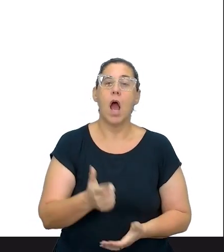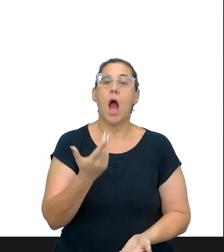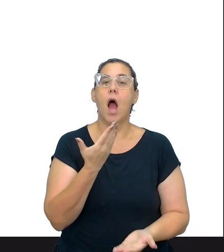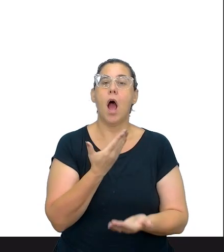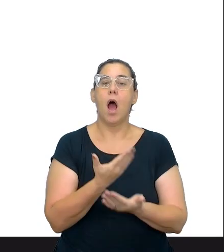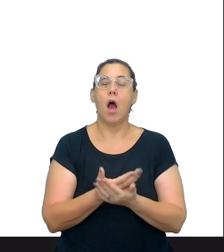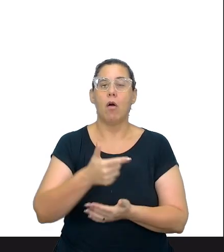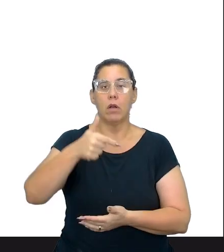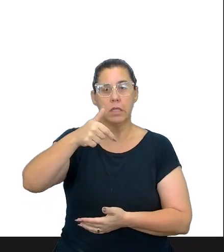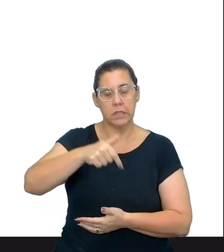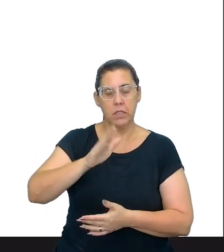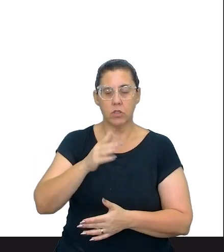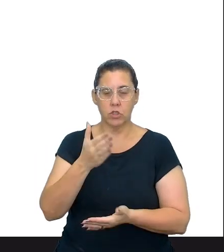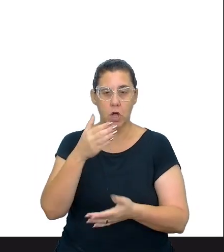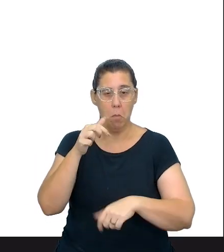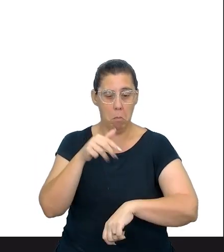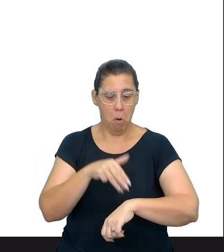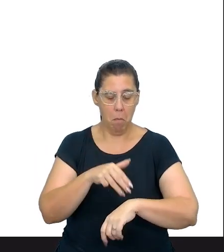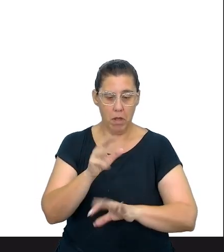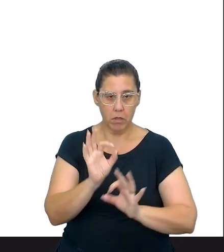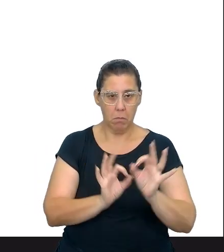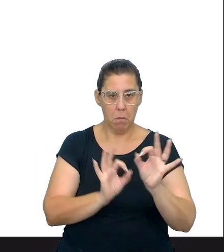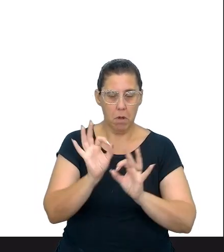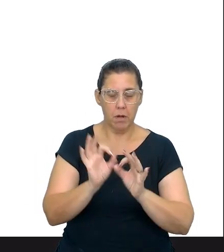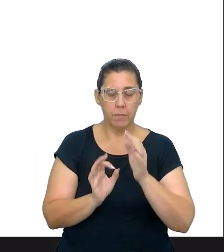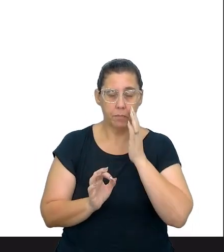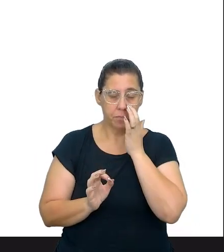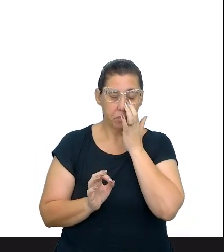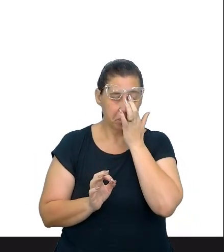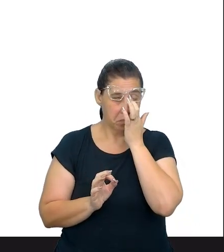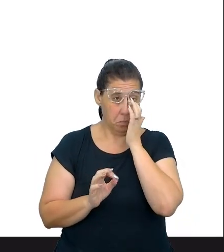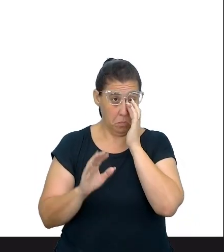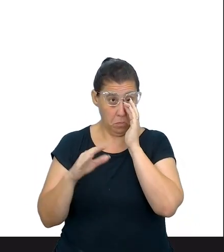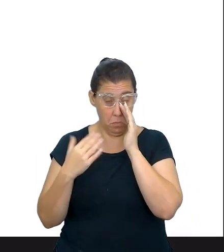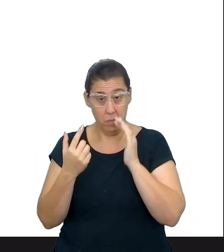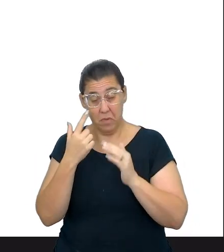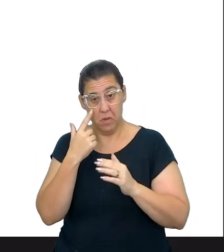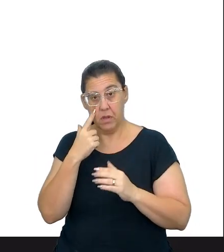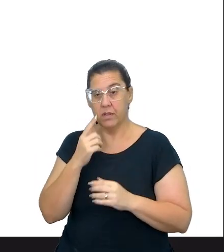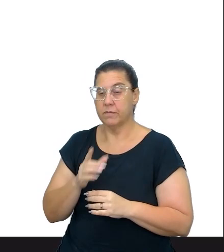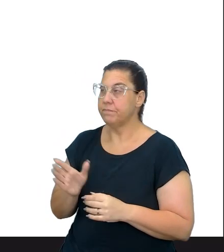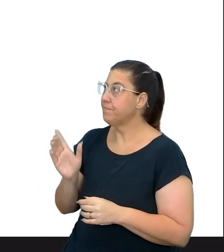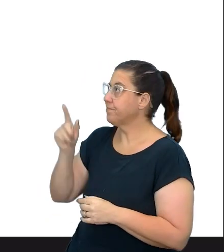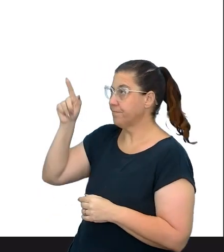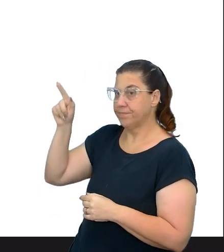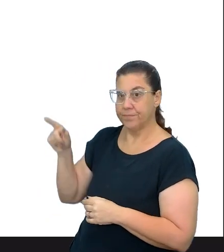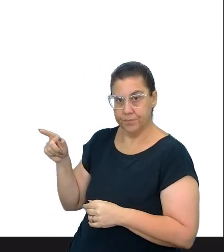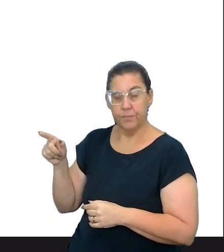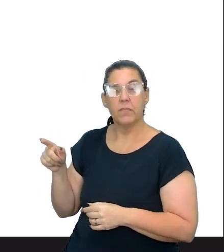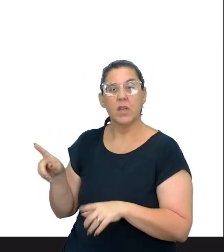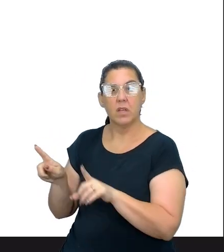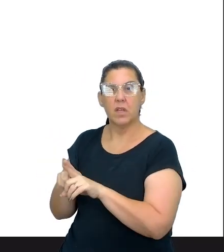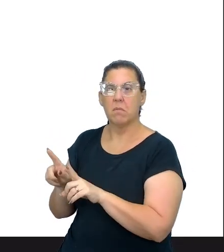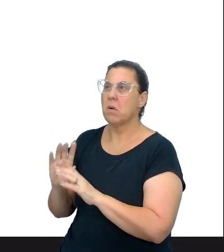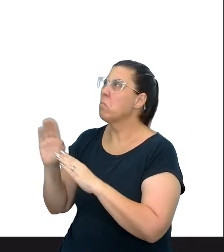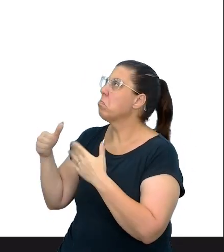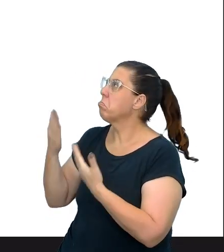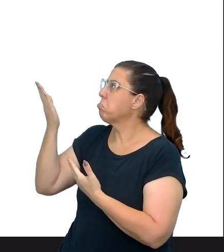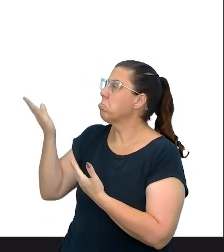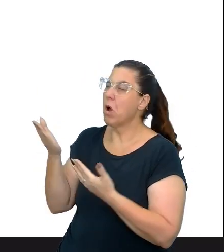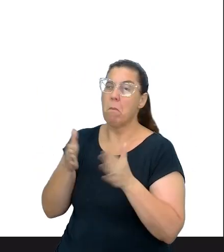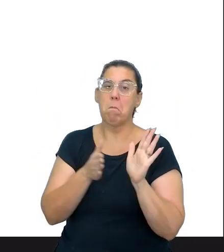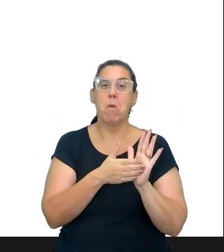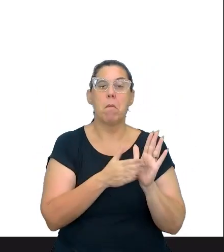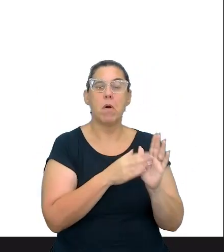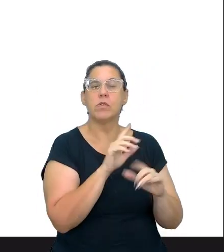já é o momento da produção escrita, né? Então, uma coisa que a gente tem que olhar também, sempre o que está proposto ali como